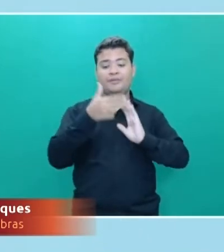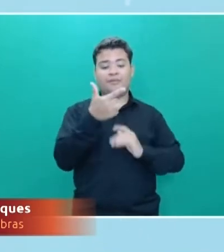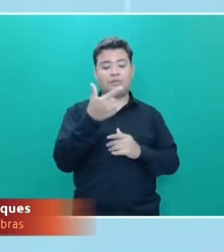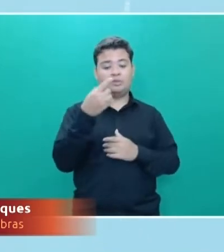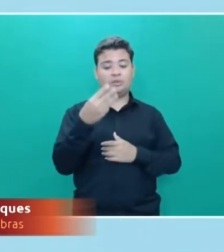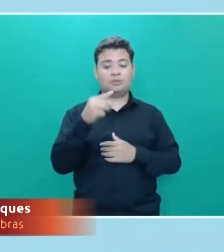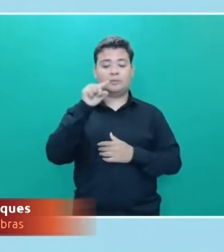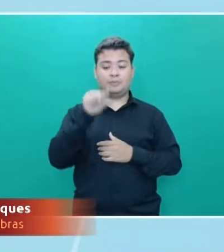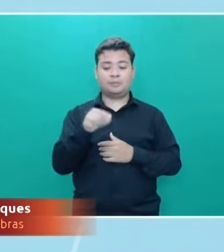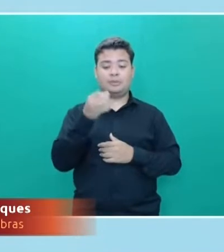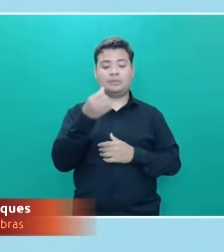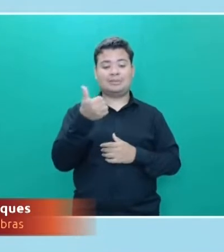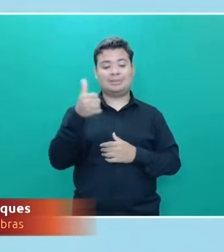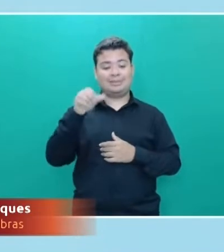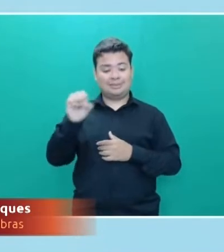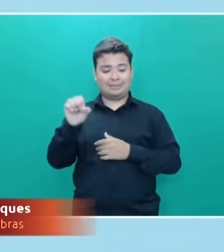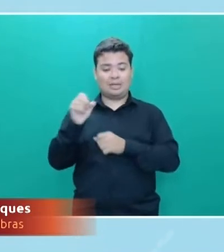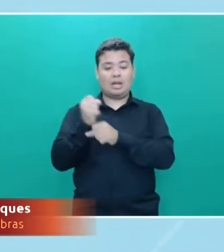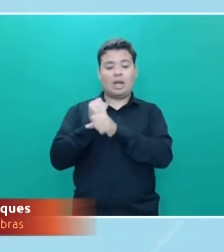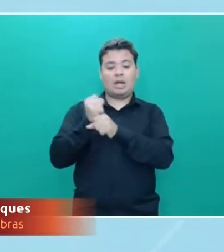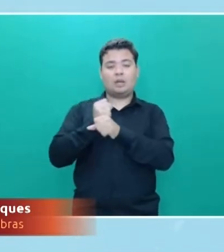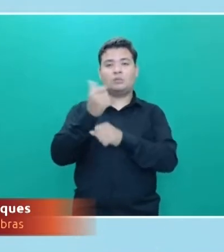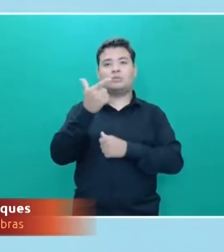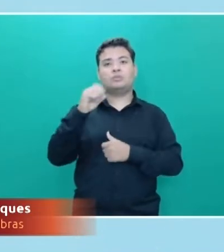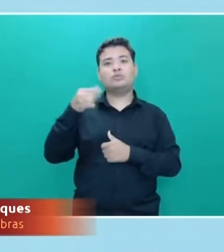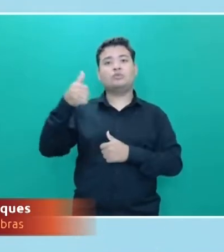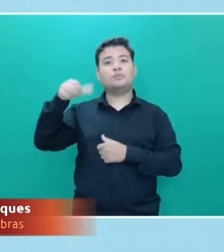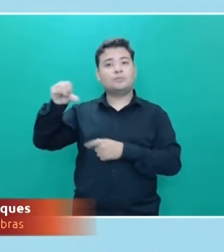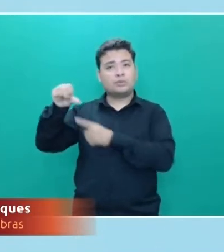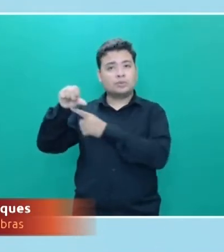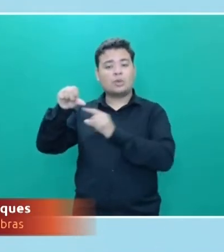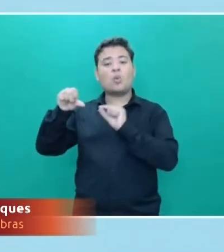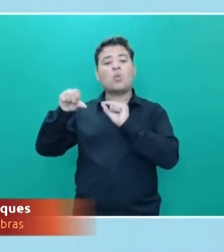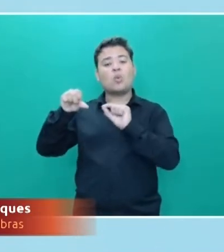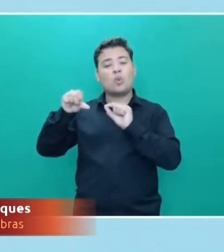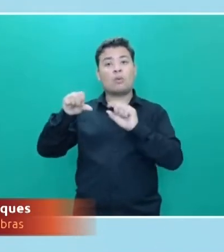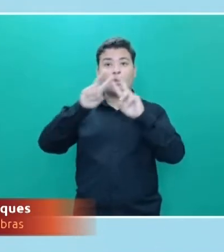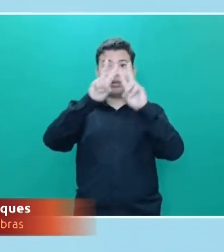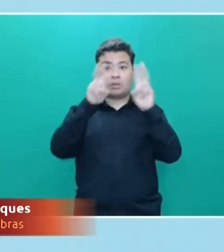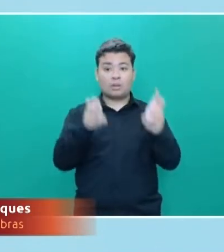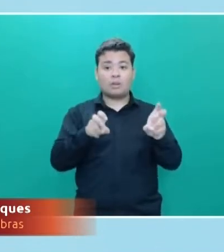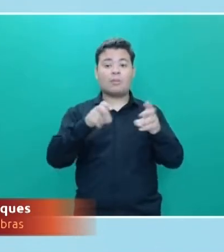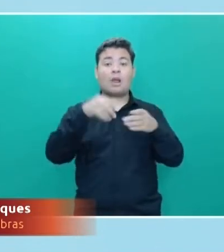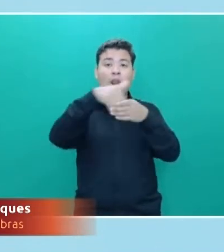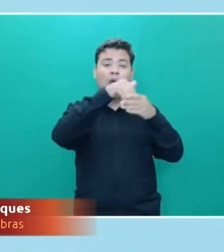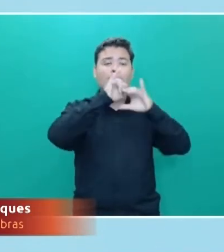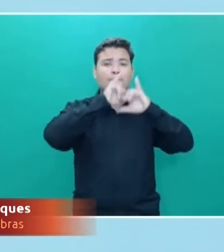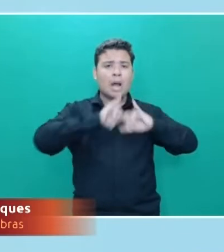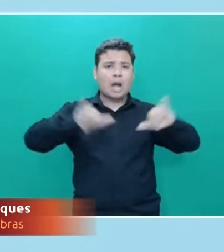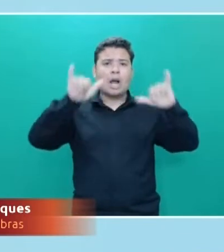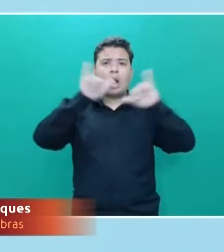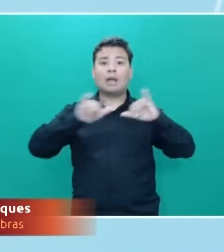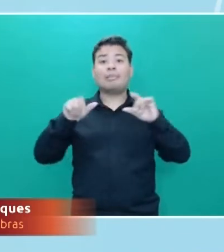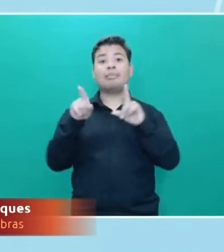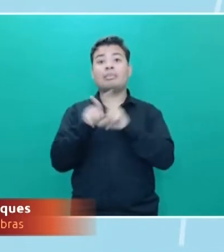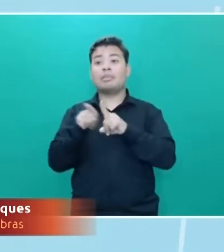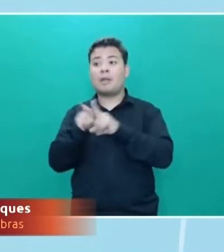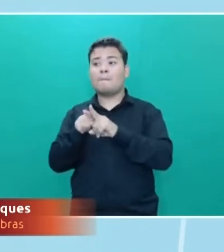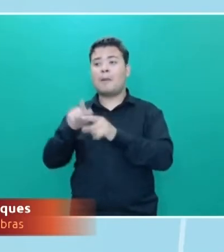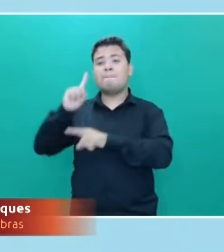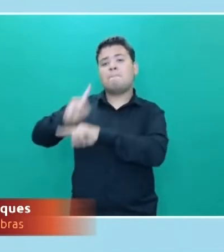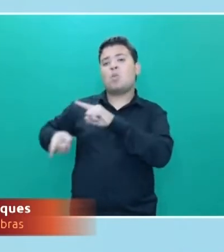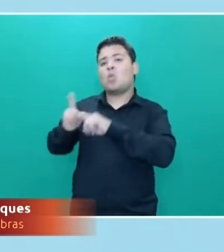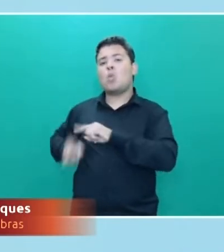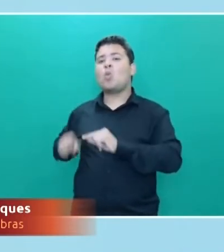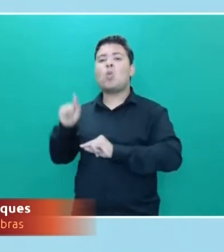de 2019, ela trata sobre a propaganda eleitoral e as condutas ilícitas. Então, veja bem,